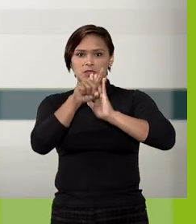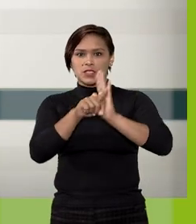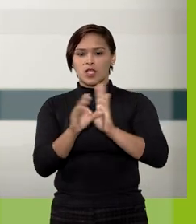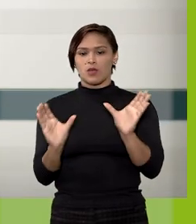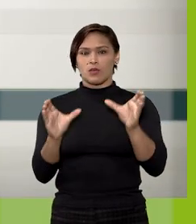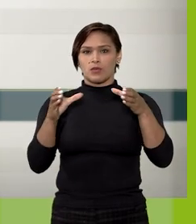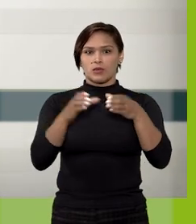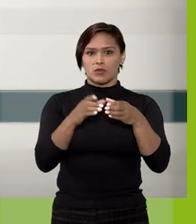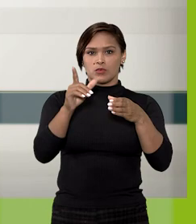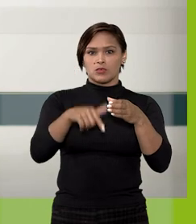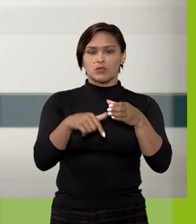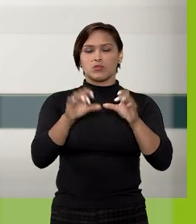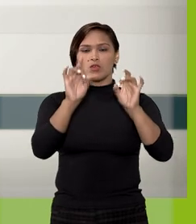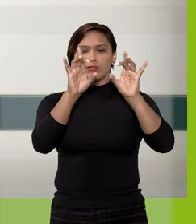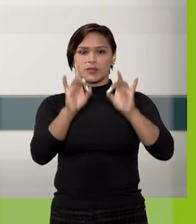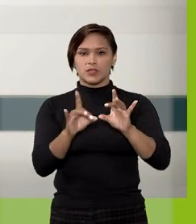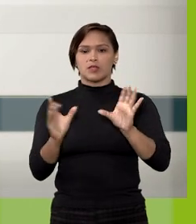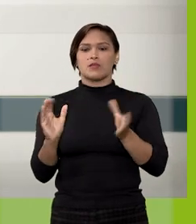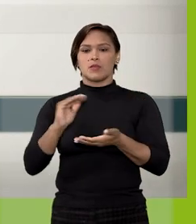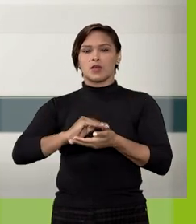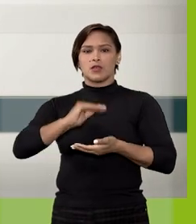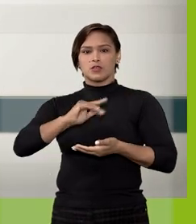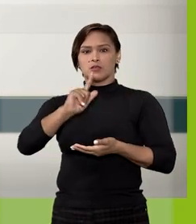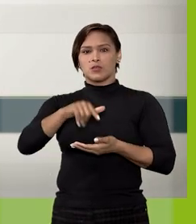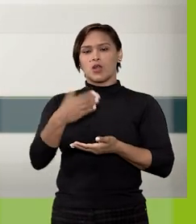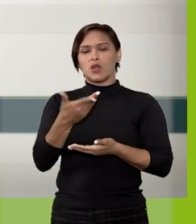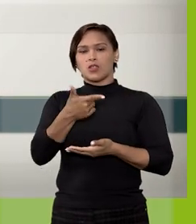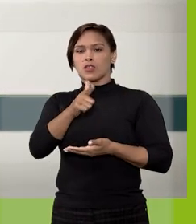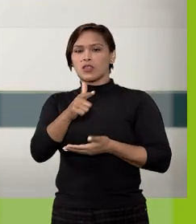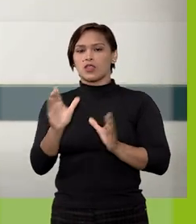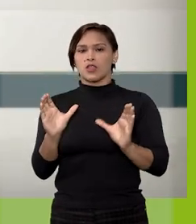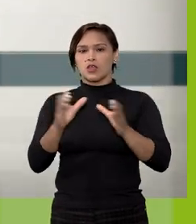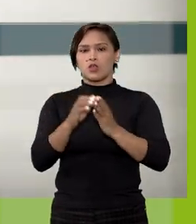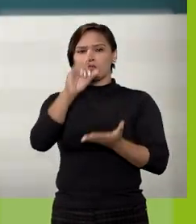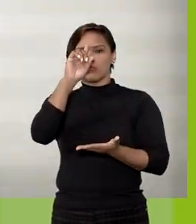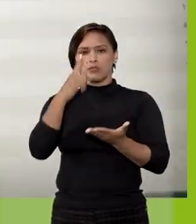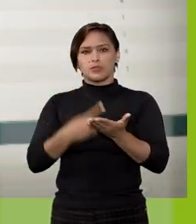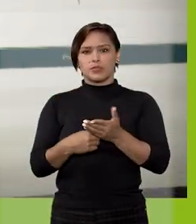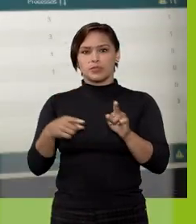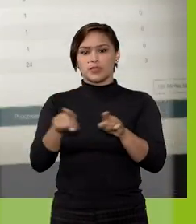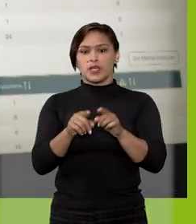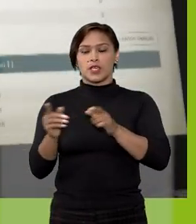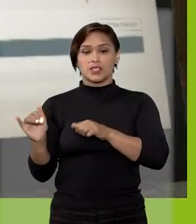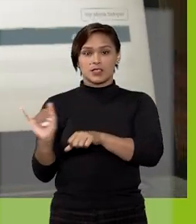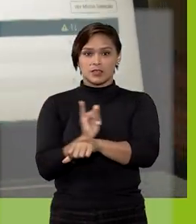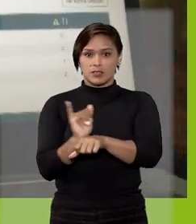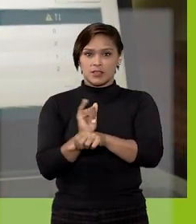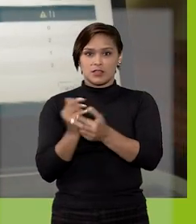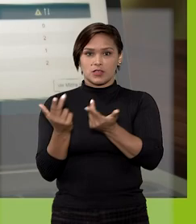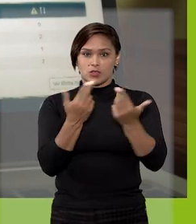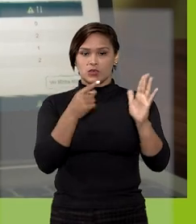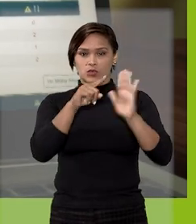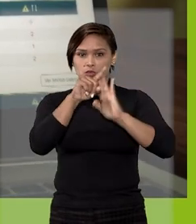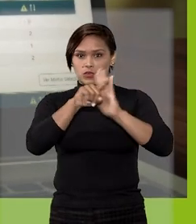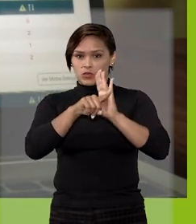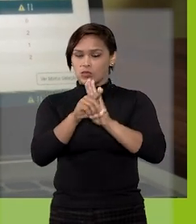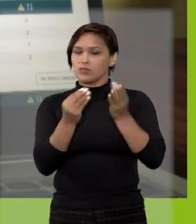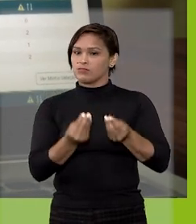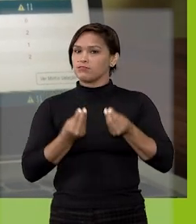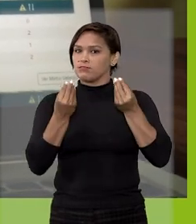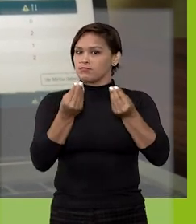por grupos, com destaque para os blocos sem grupo definido. Essa mesma lógica de consulta está